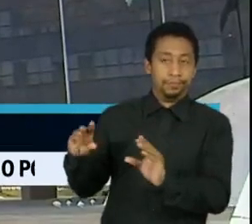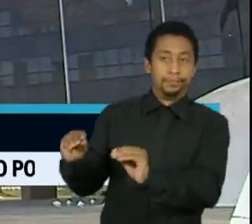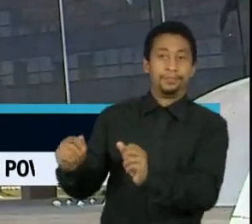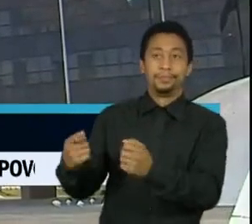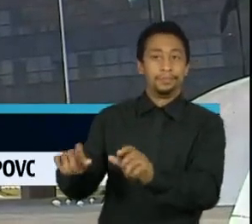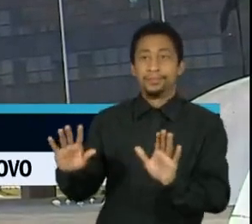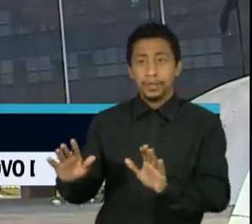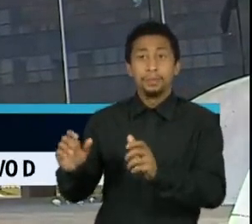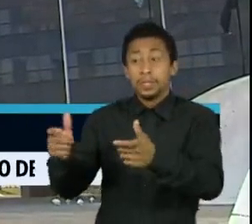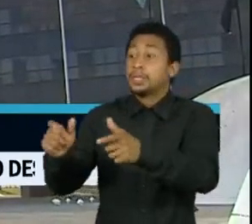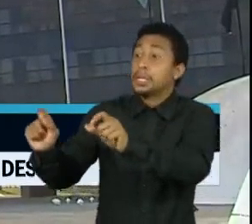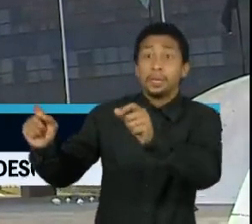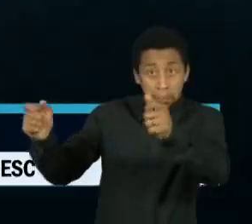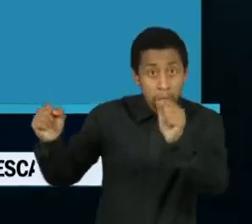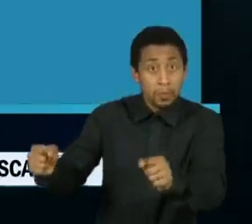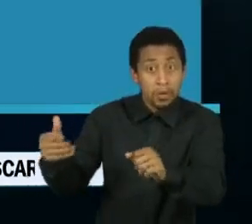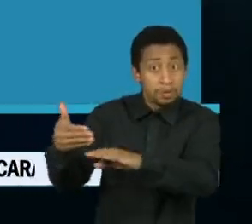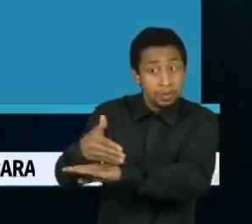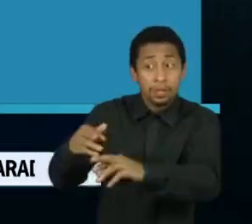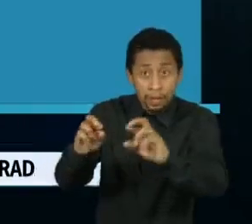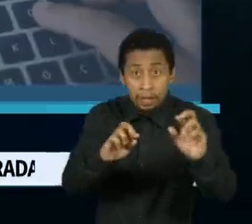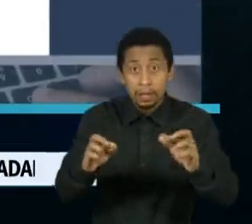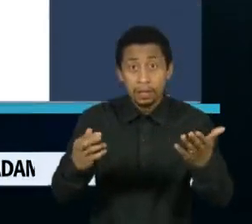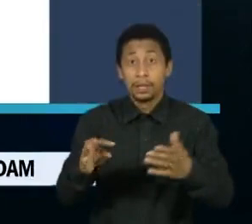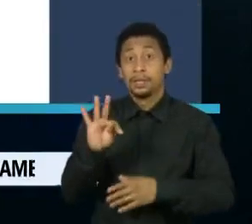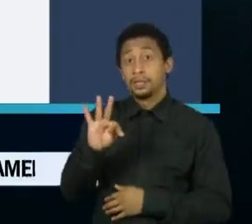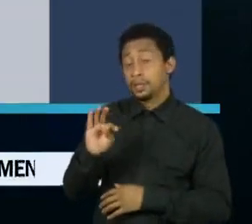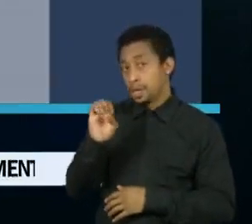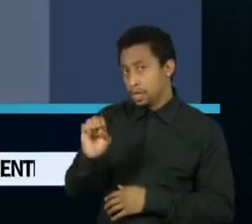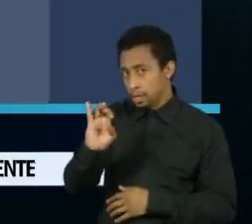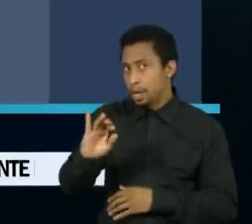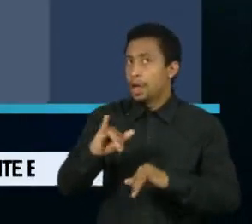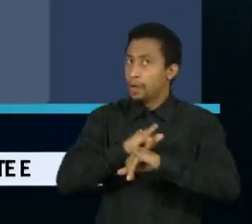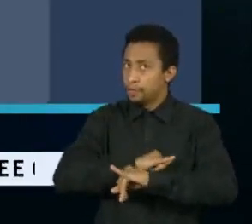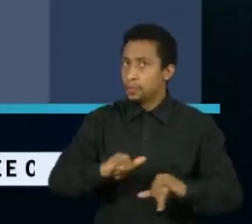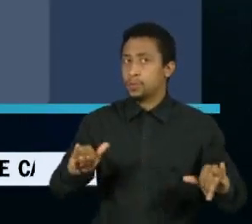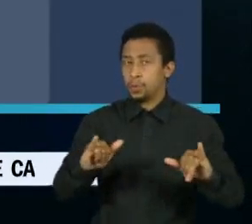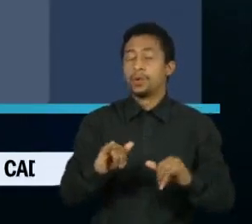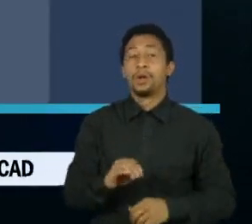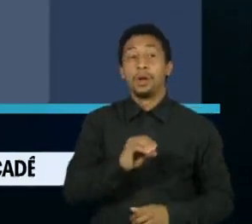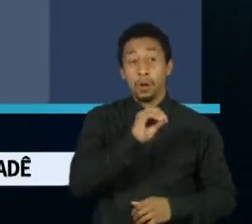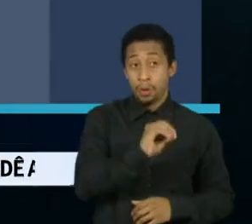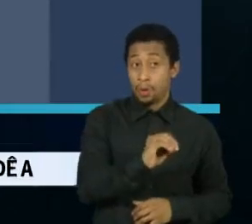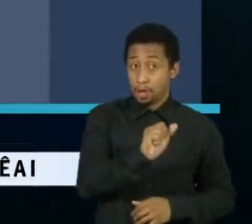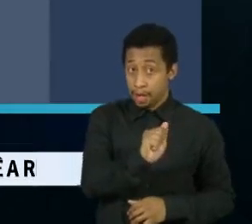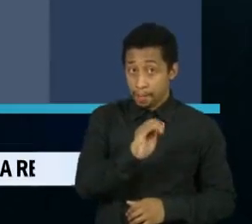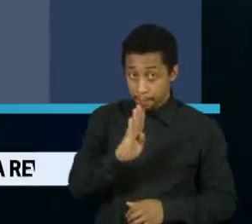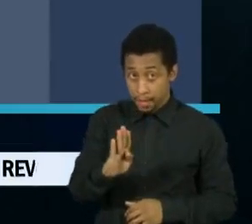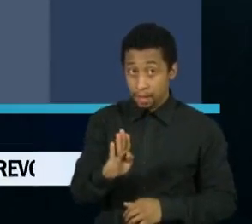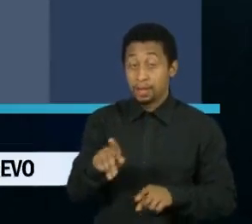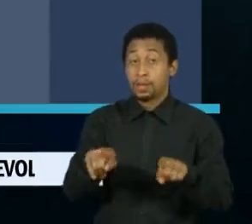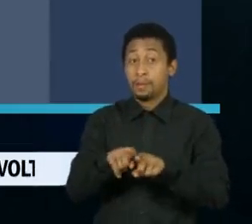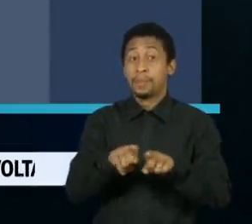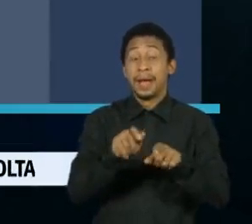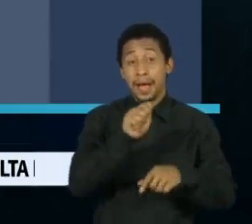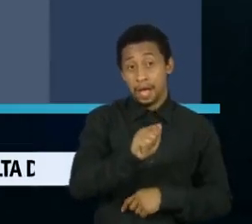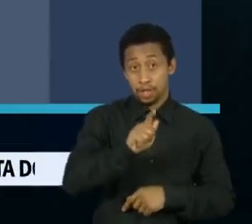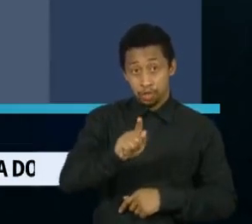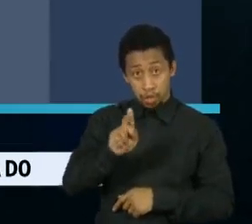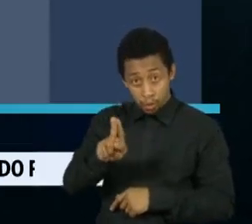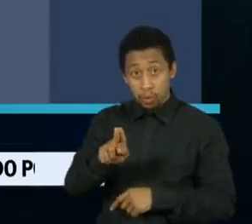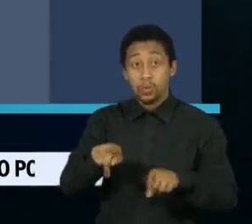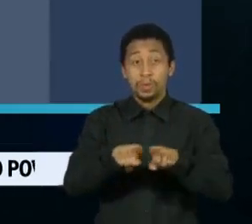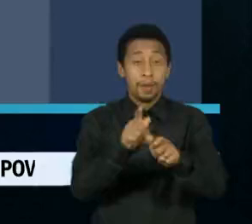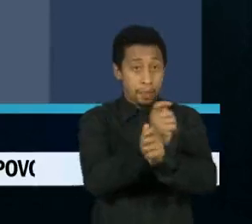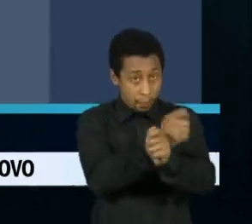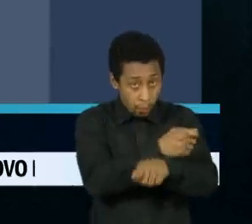podem participar da fiscalização. O TSE disse que apenas a OAB, a Controladoria Geral da União, a PUC